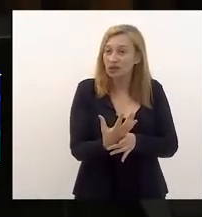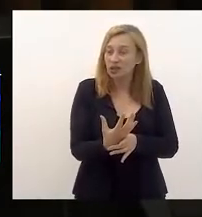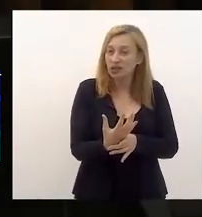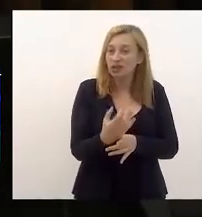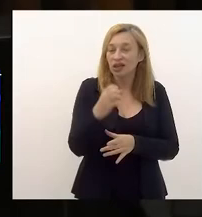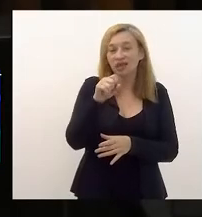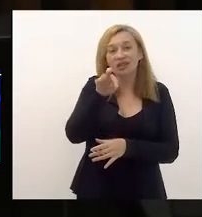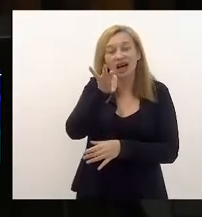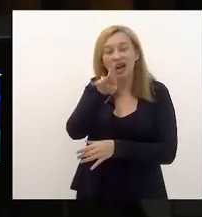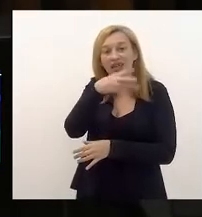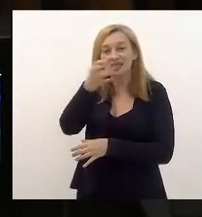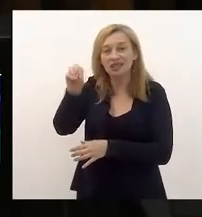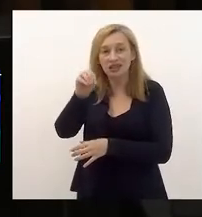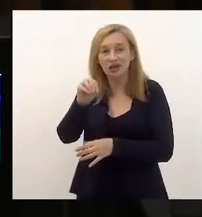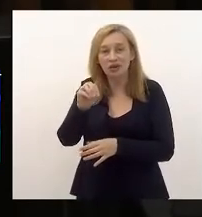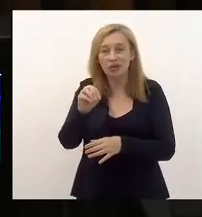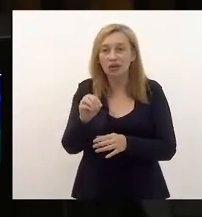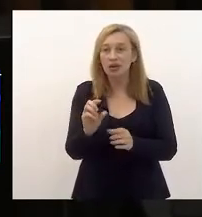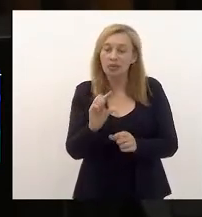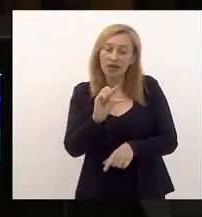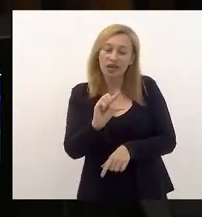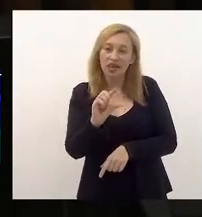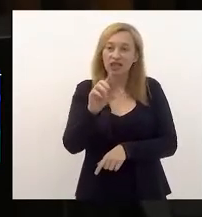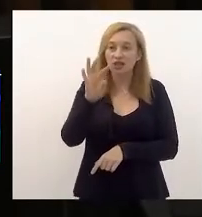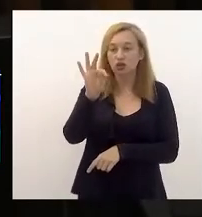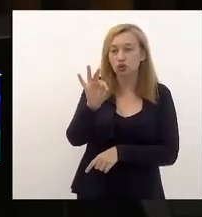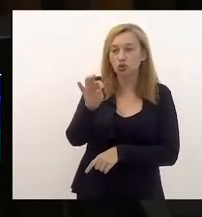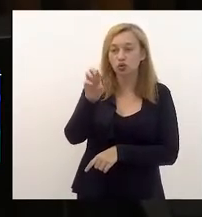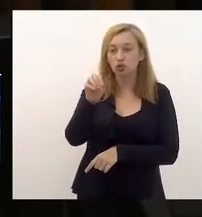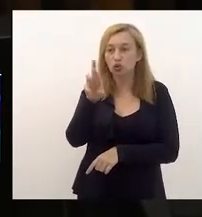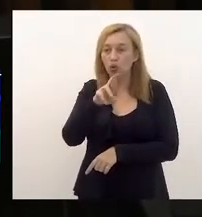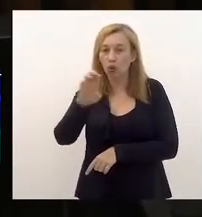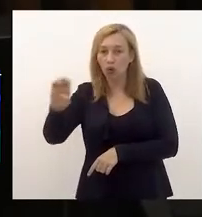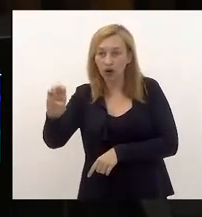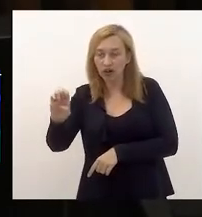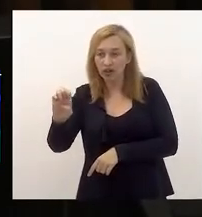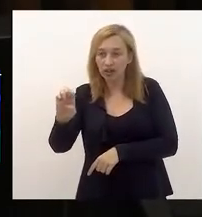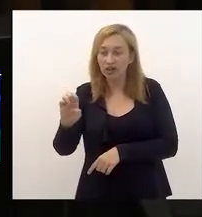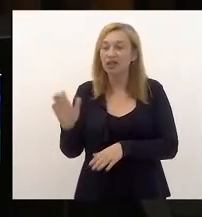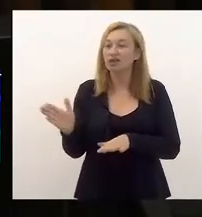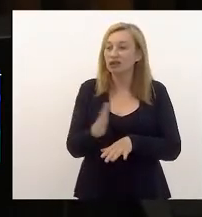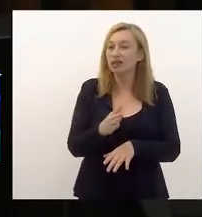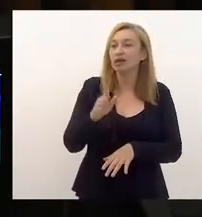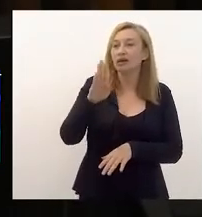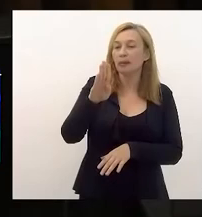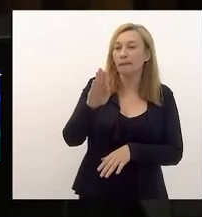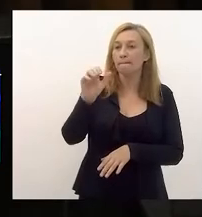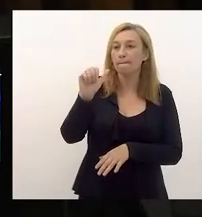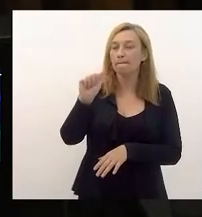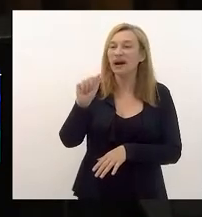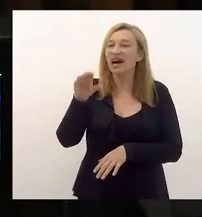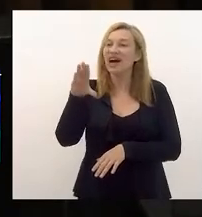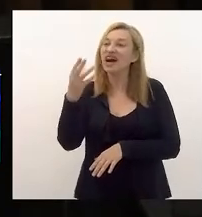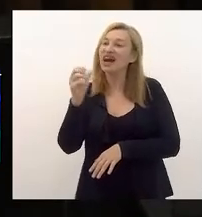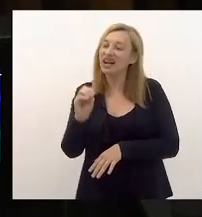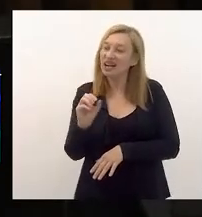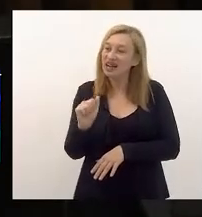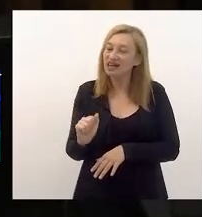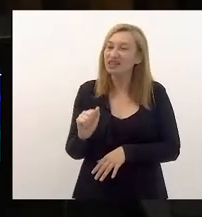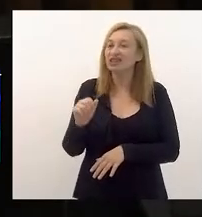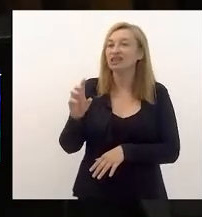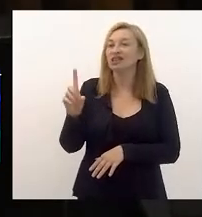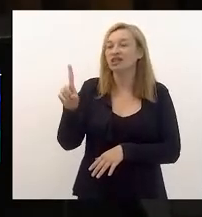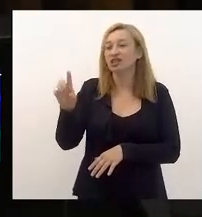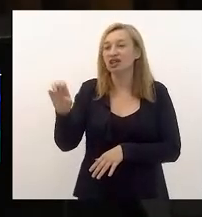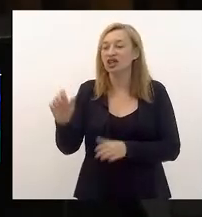que são pequenas torres colocadas em bancas de jornais, teto de edifícios, coisas mais leves do